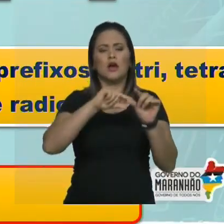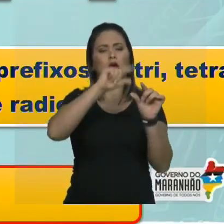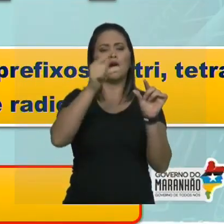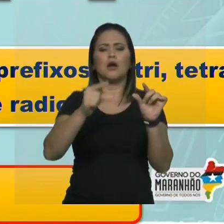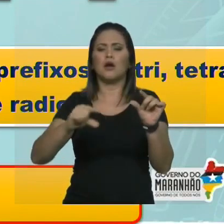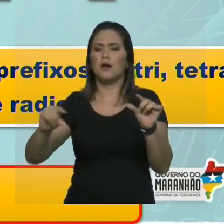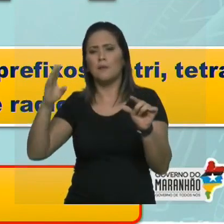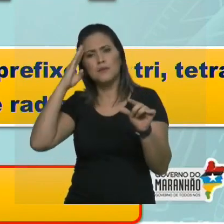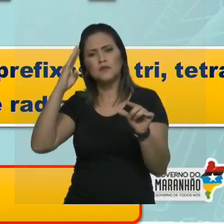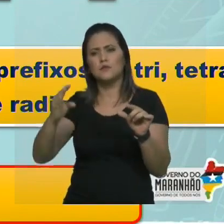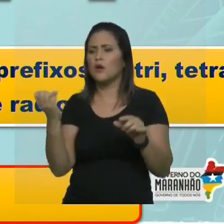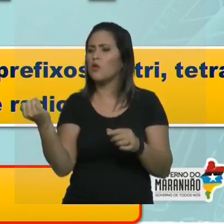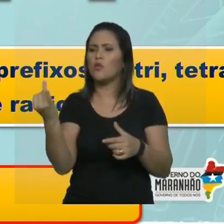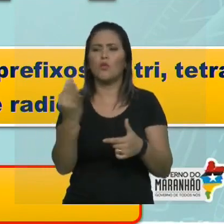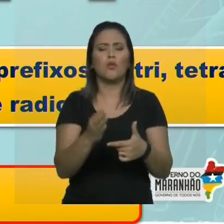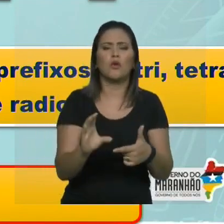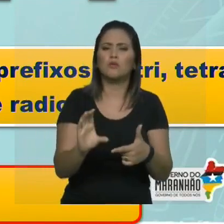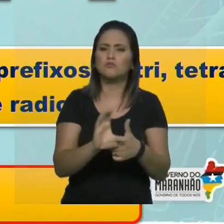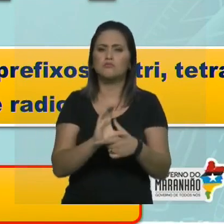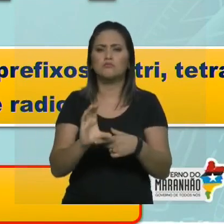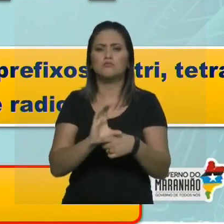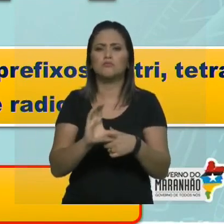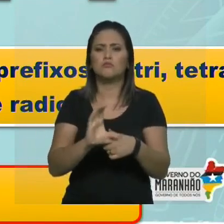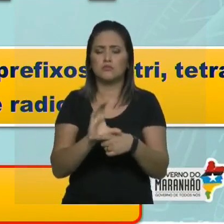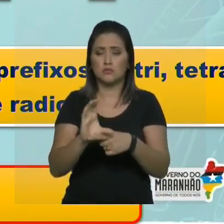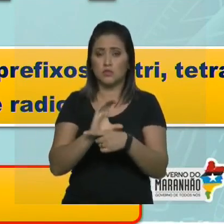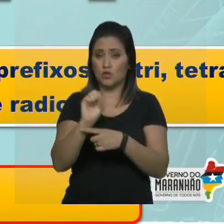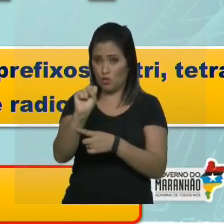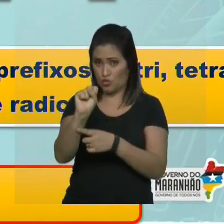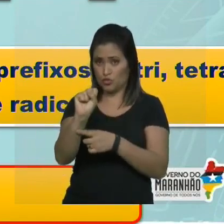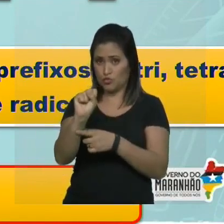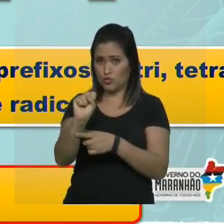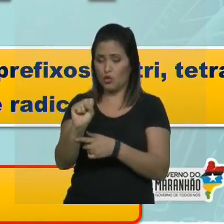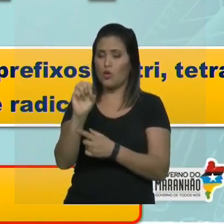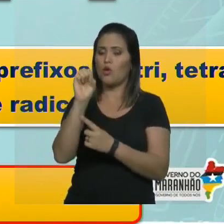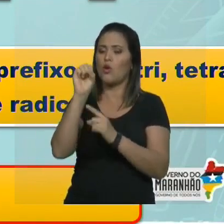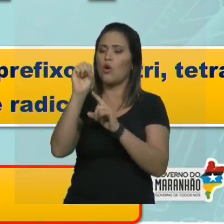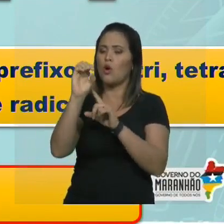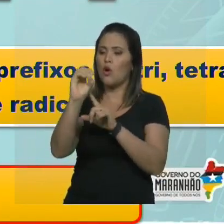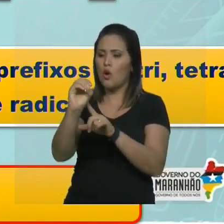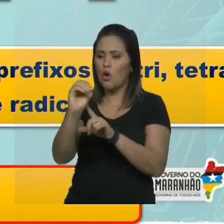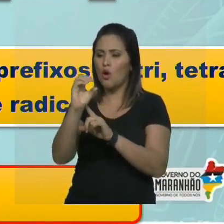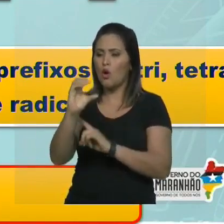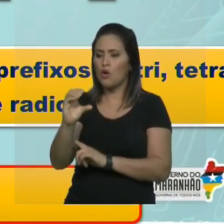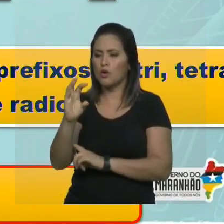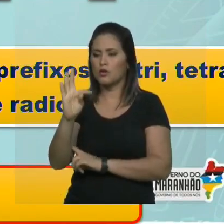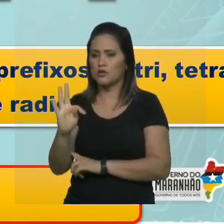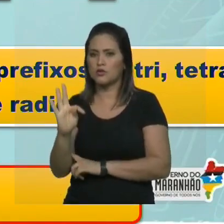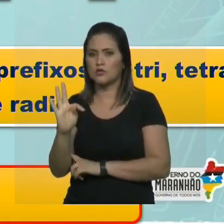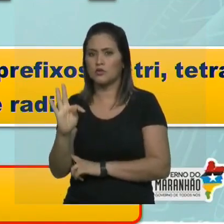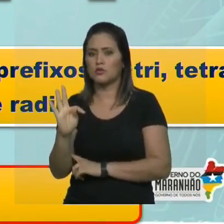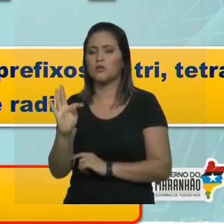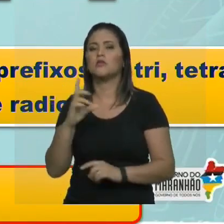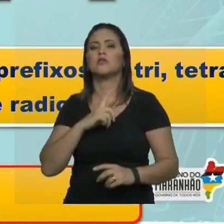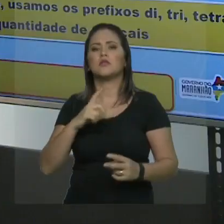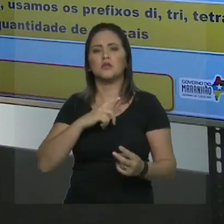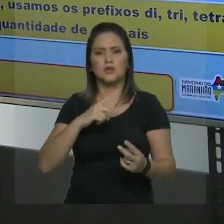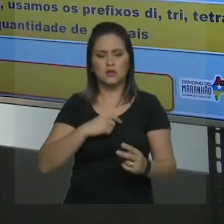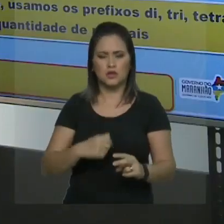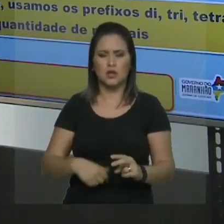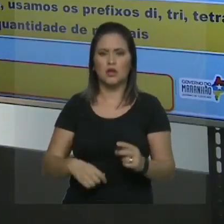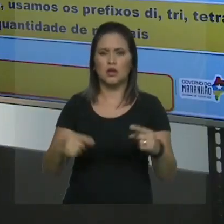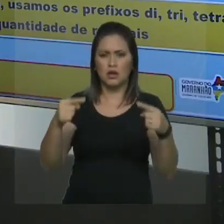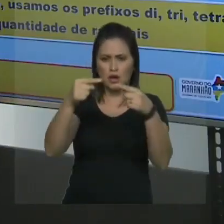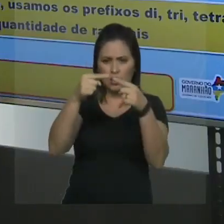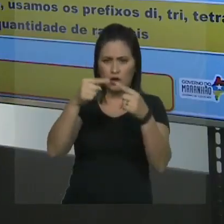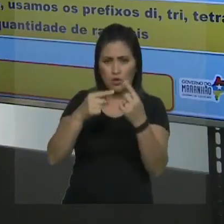6, 7, 8. Oct. tem uma dupla em, confere, e a terminação de hidrocarboneto O. Então, é um